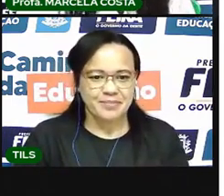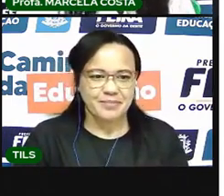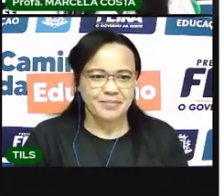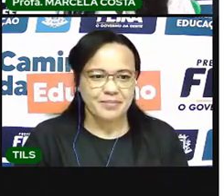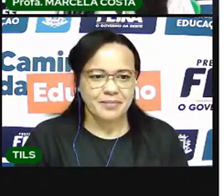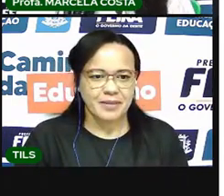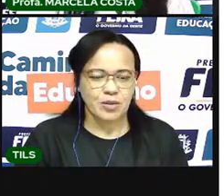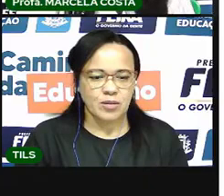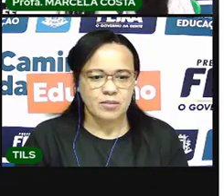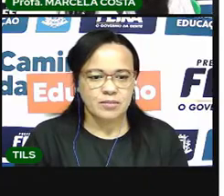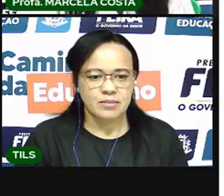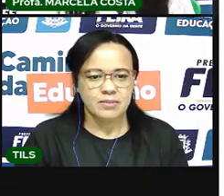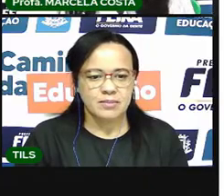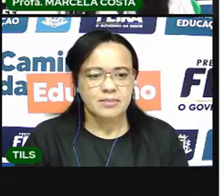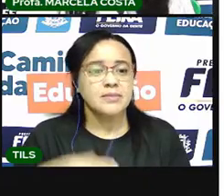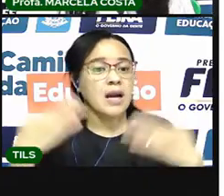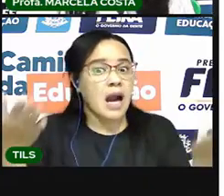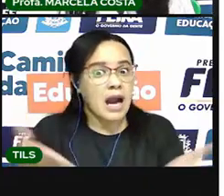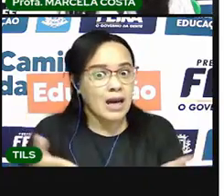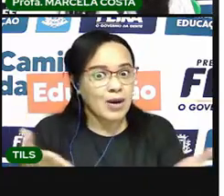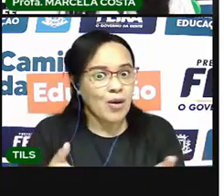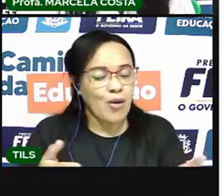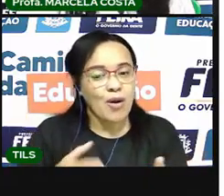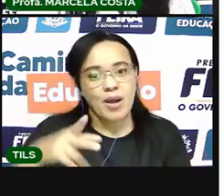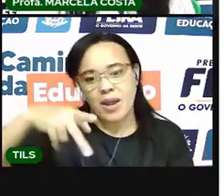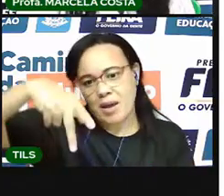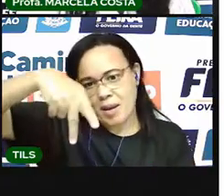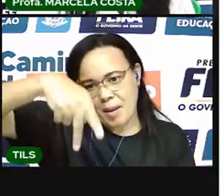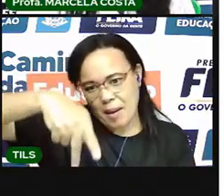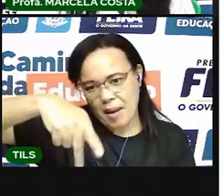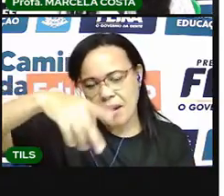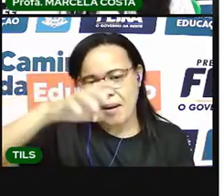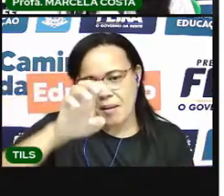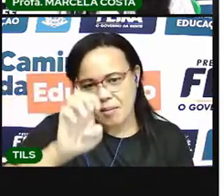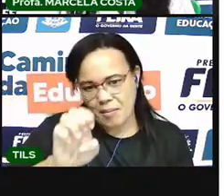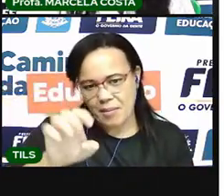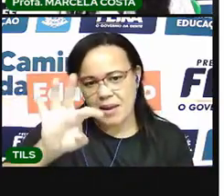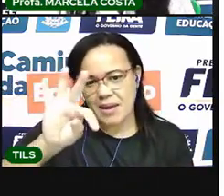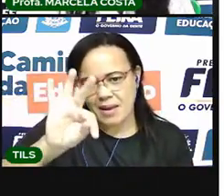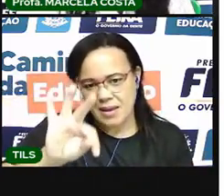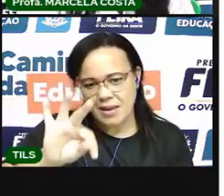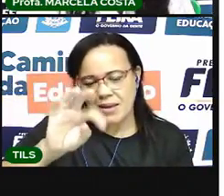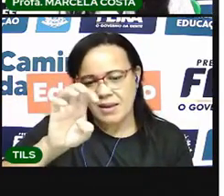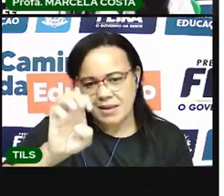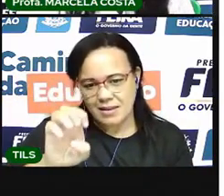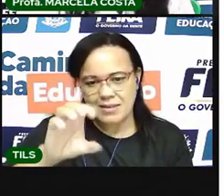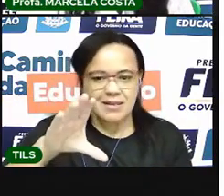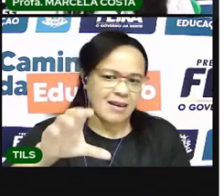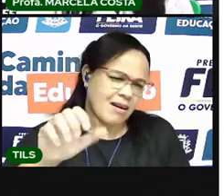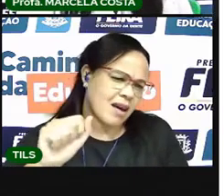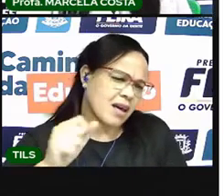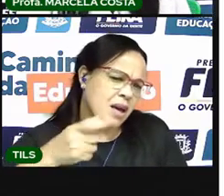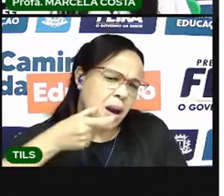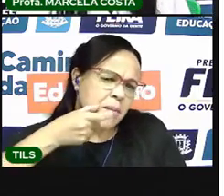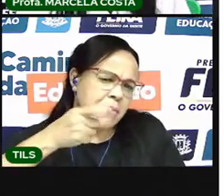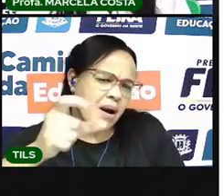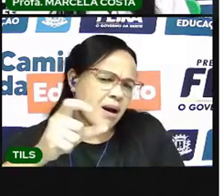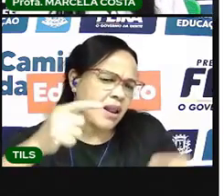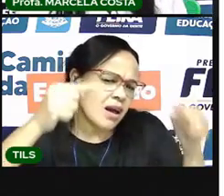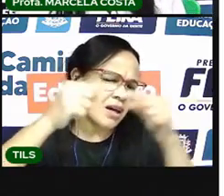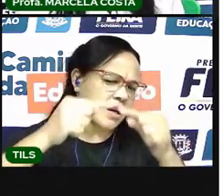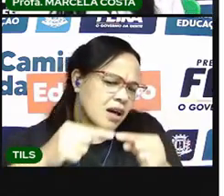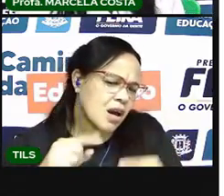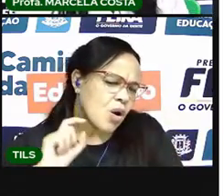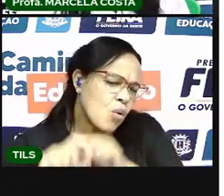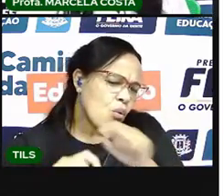Deixa eu ver aqui. Peteca. A palavra peteca. Peteca é nome